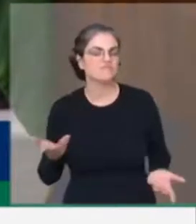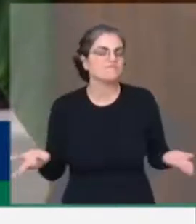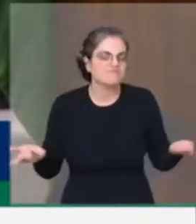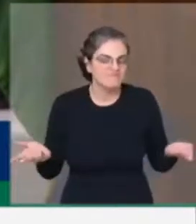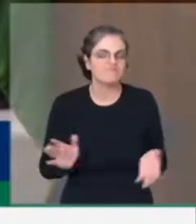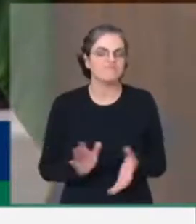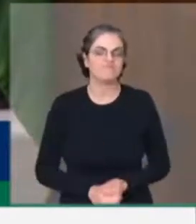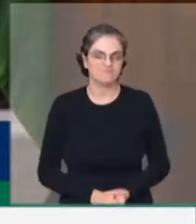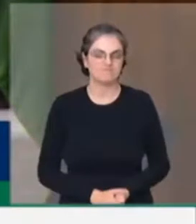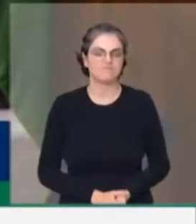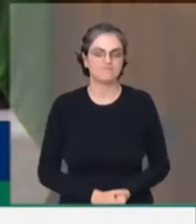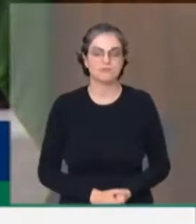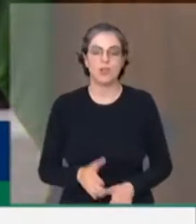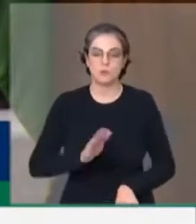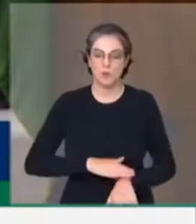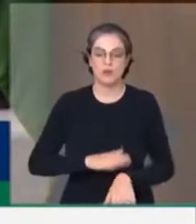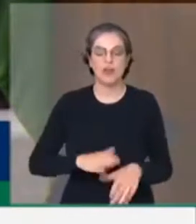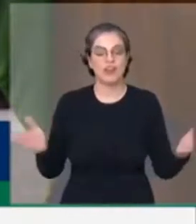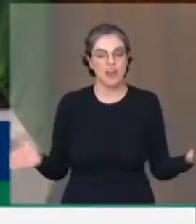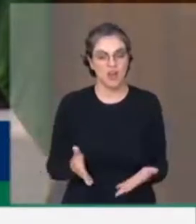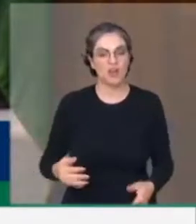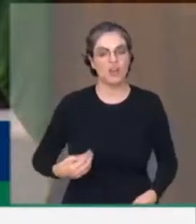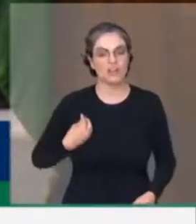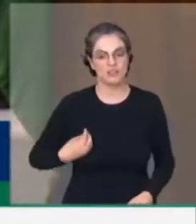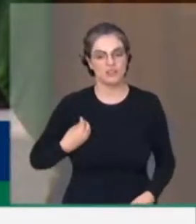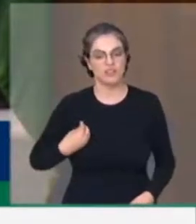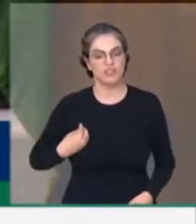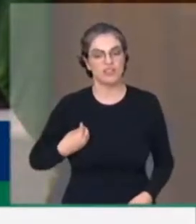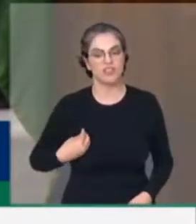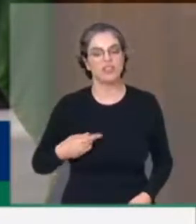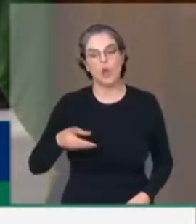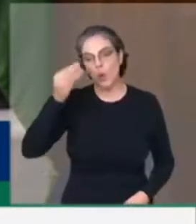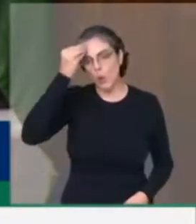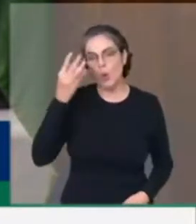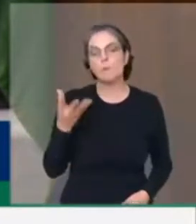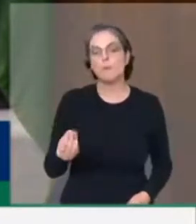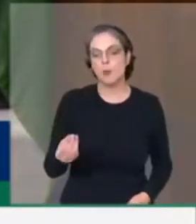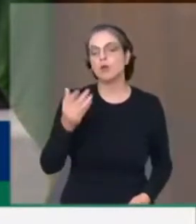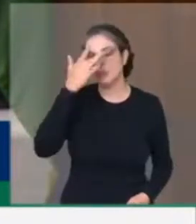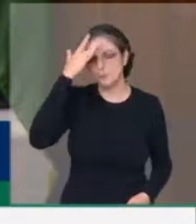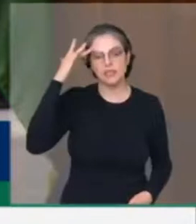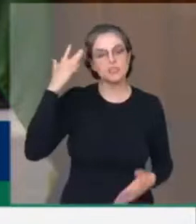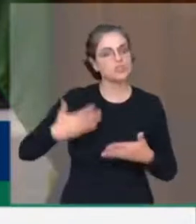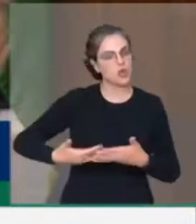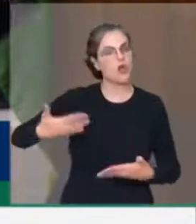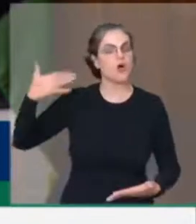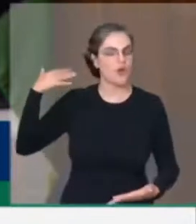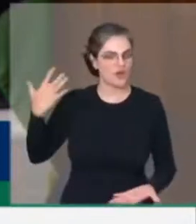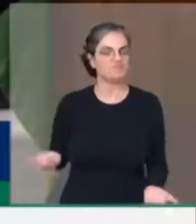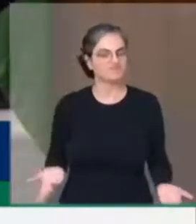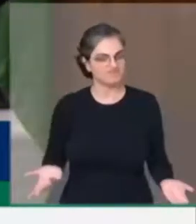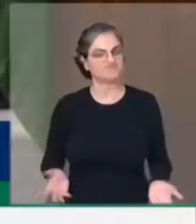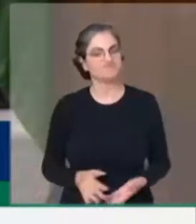Este momento que nós estamos vivendo tem a digital de muita gente. Figuras como essa,